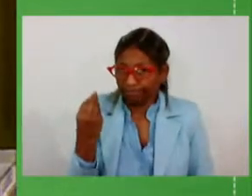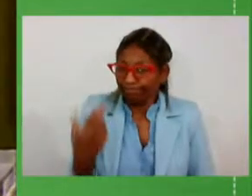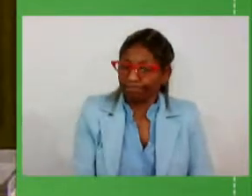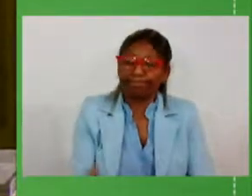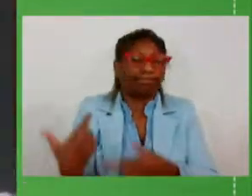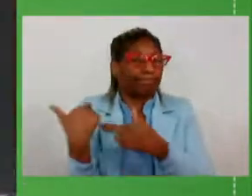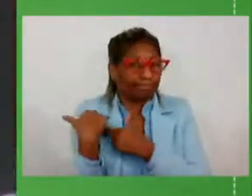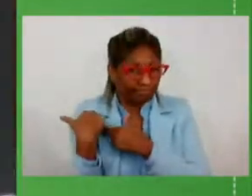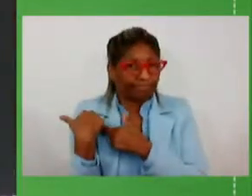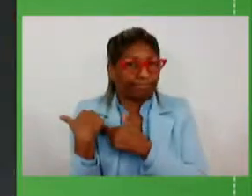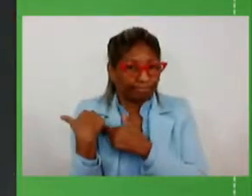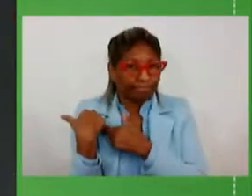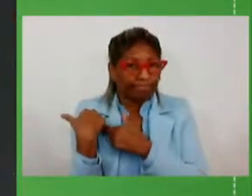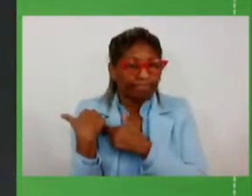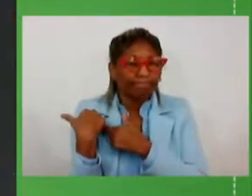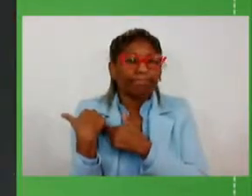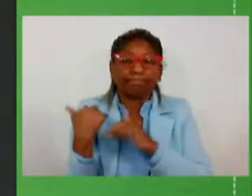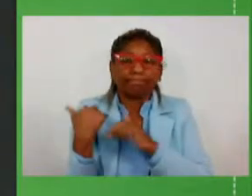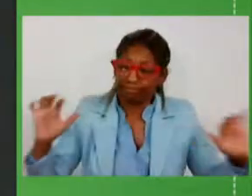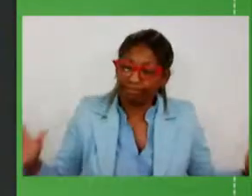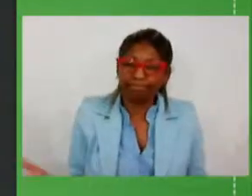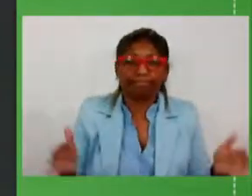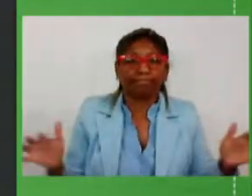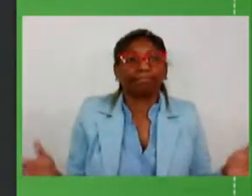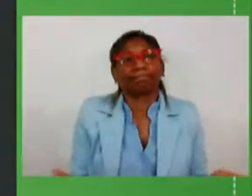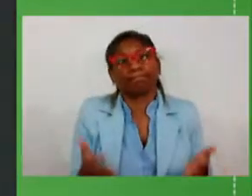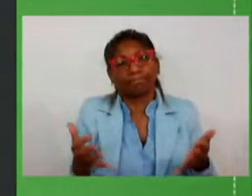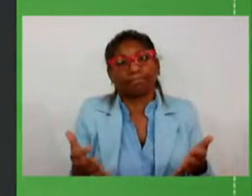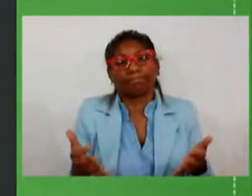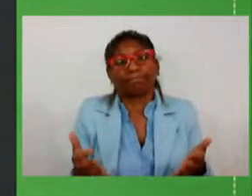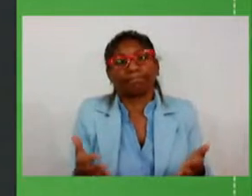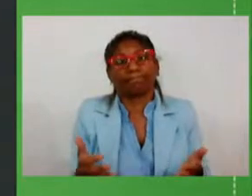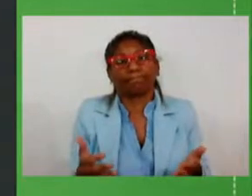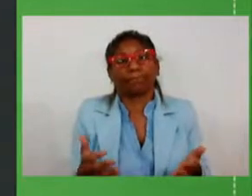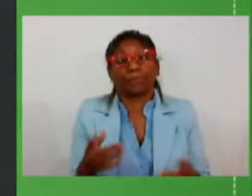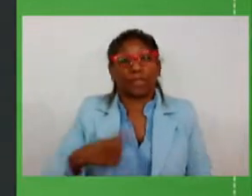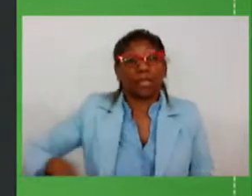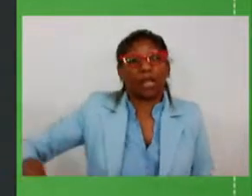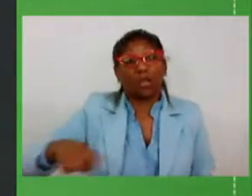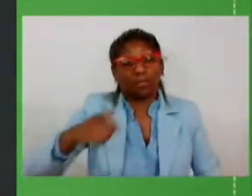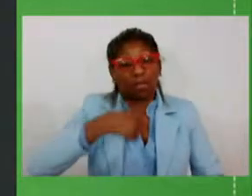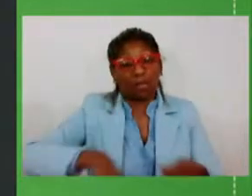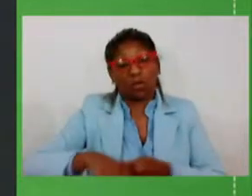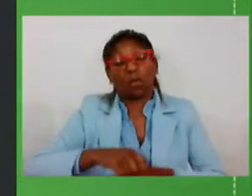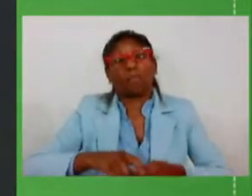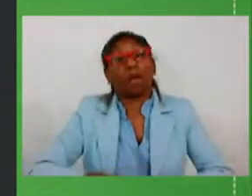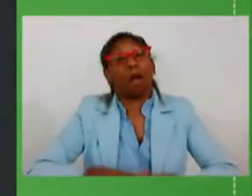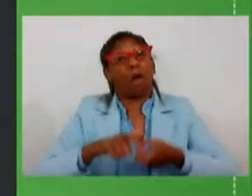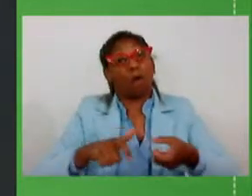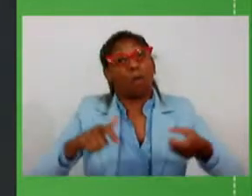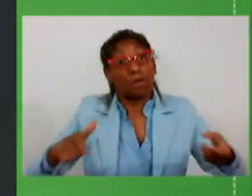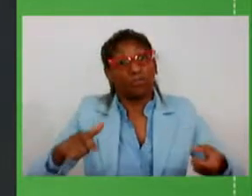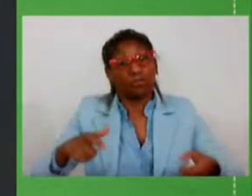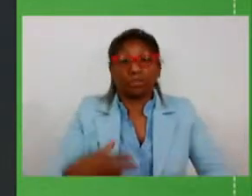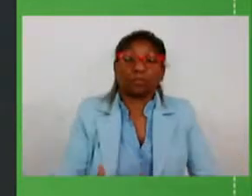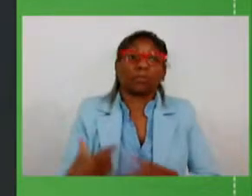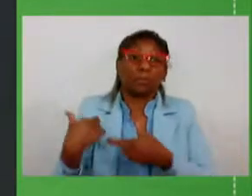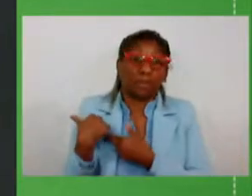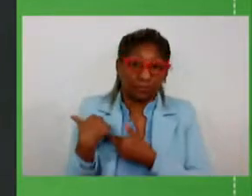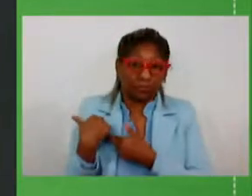de induzir e estimular que a nossa economia cresça com responsabilidade ambiental